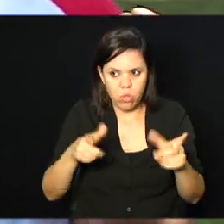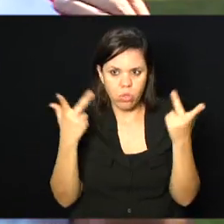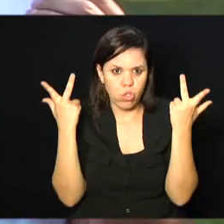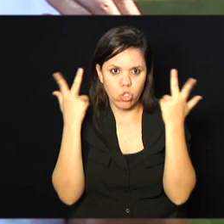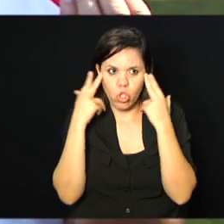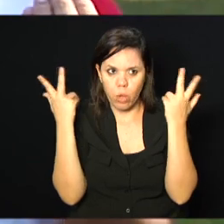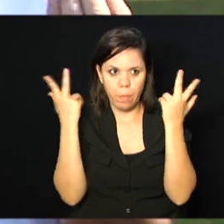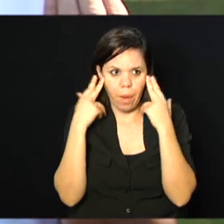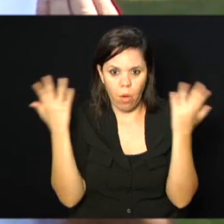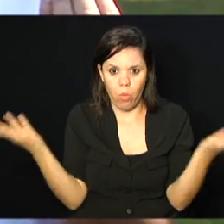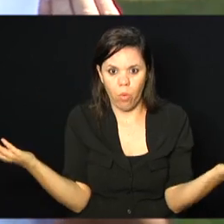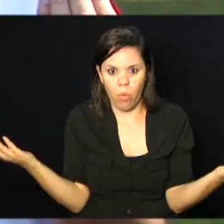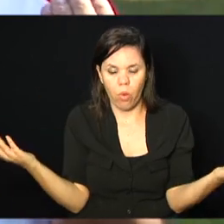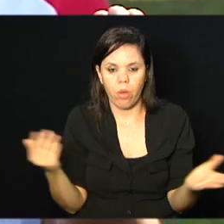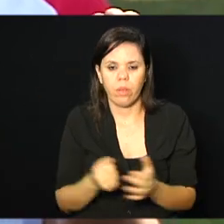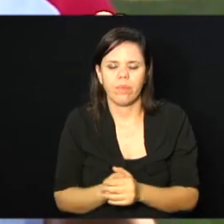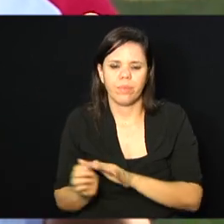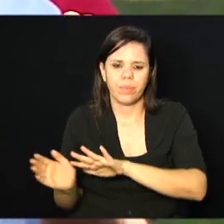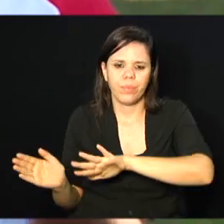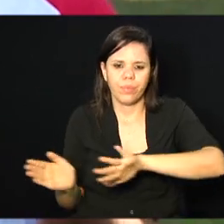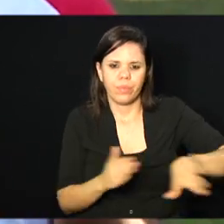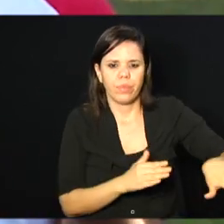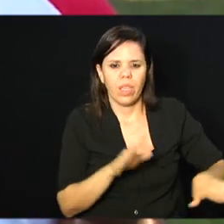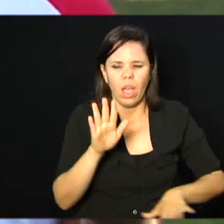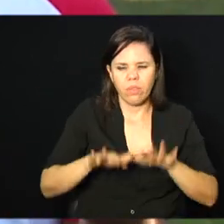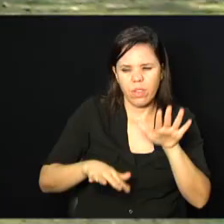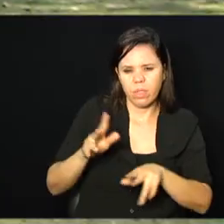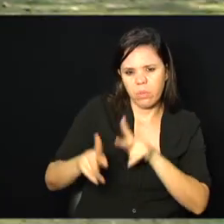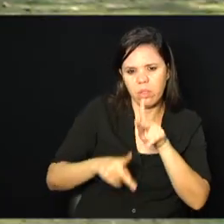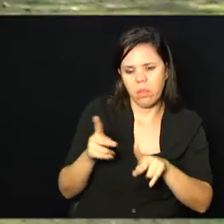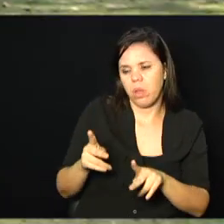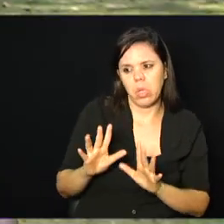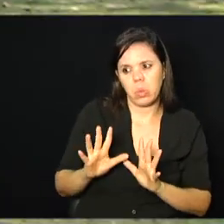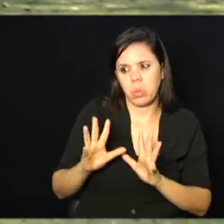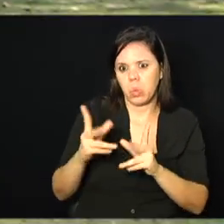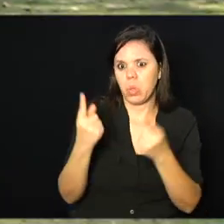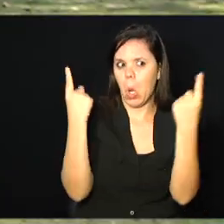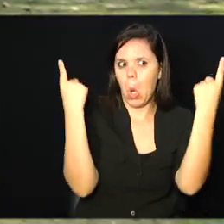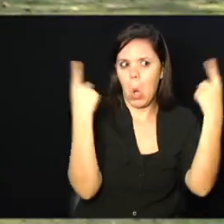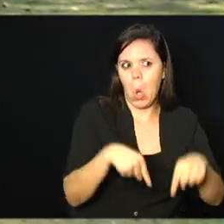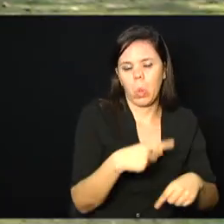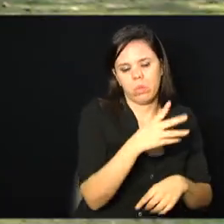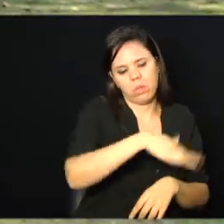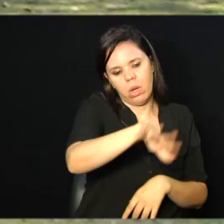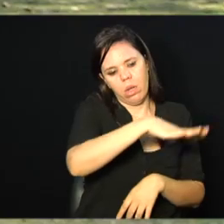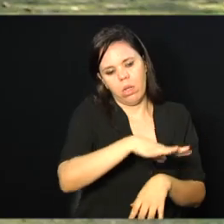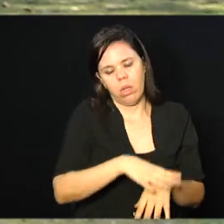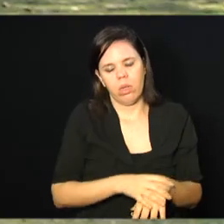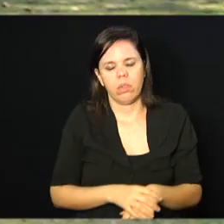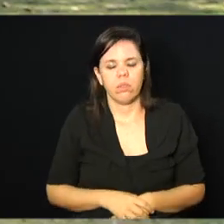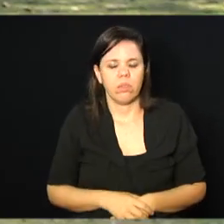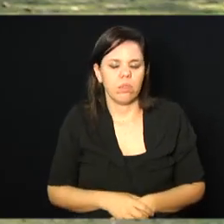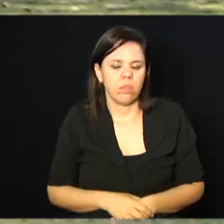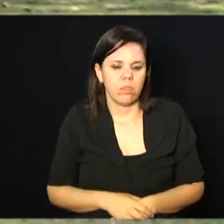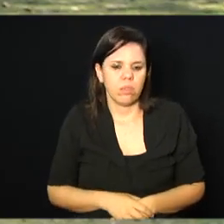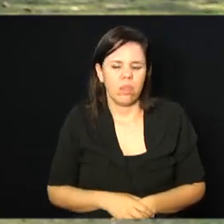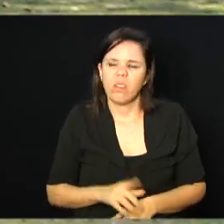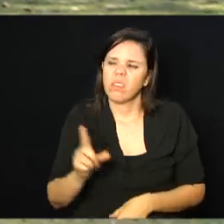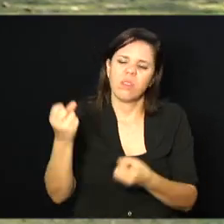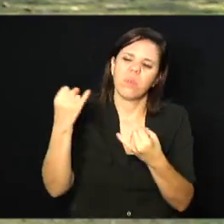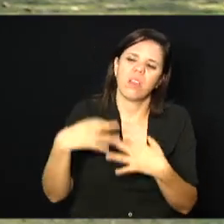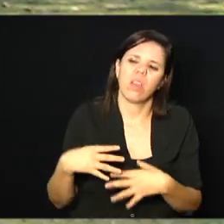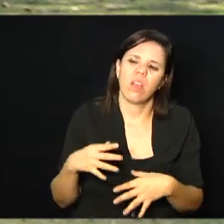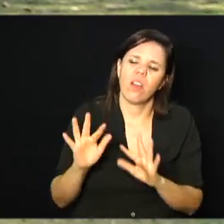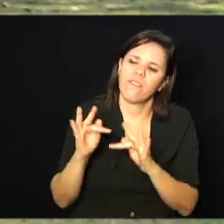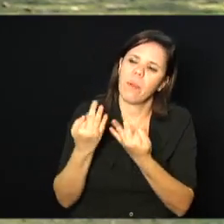cria-se essa imagem de que nem tudo é contra eles, né? E assim, pelo que você está me explicando, a família tem que incentivar o